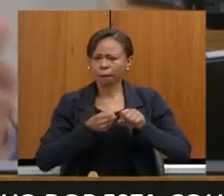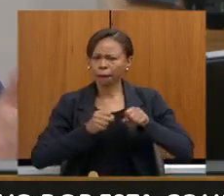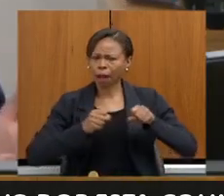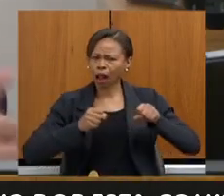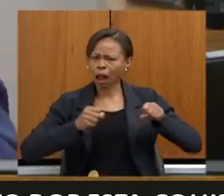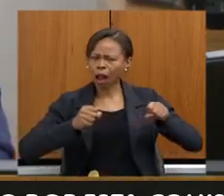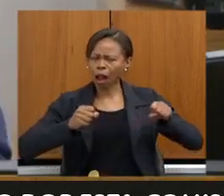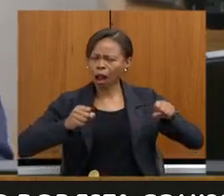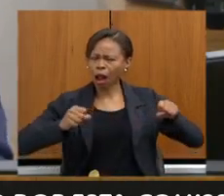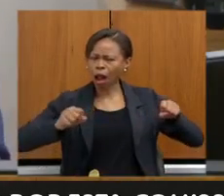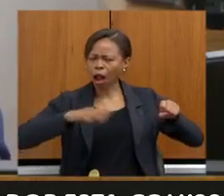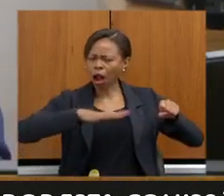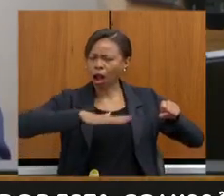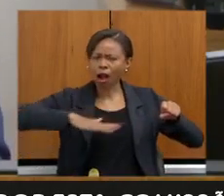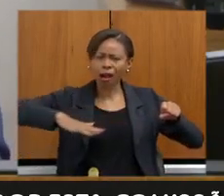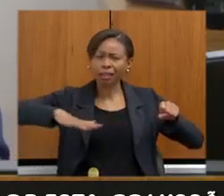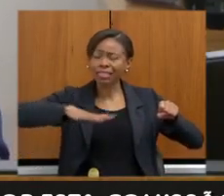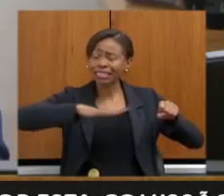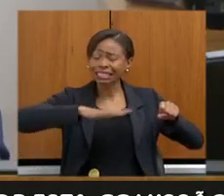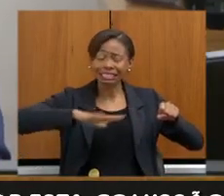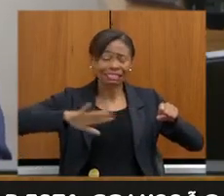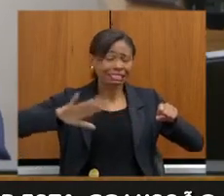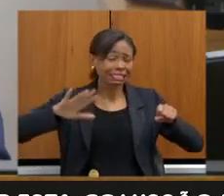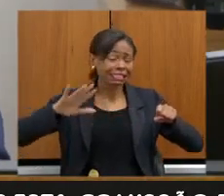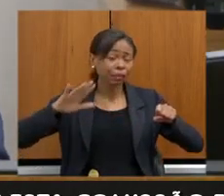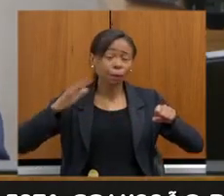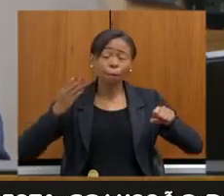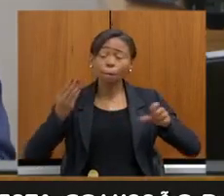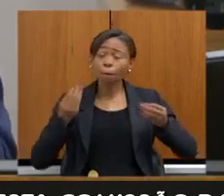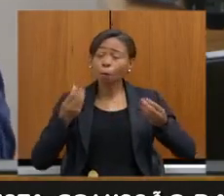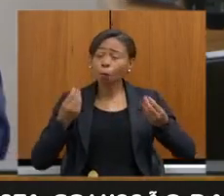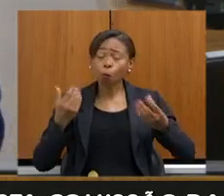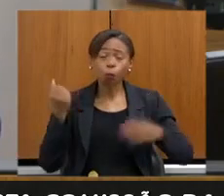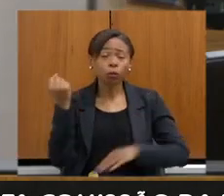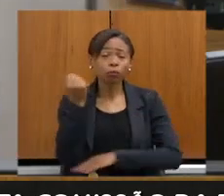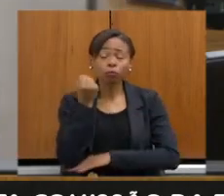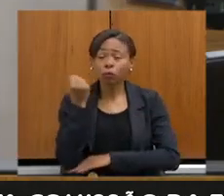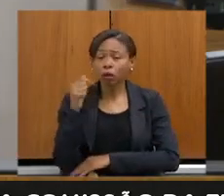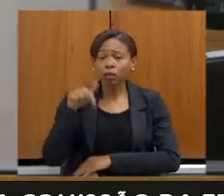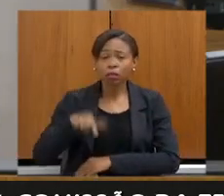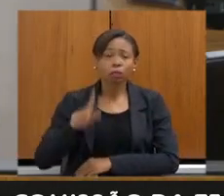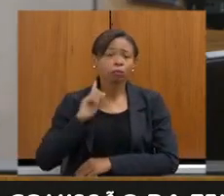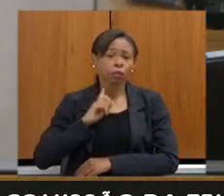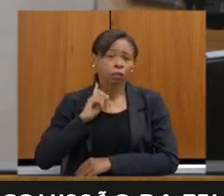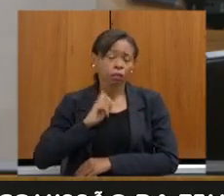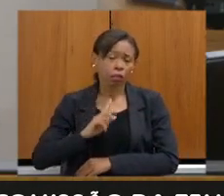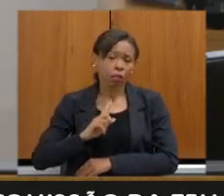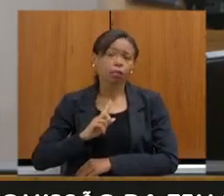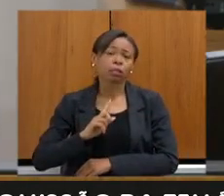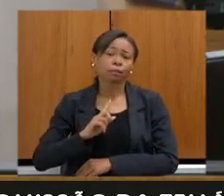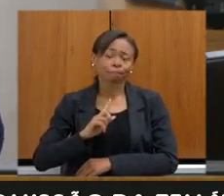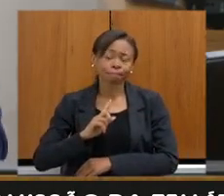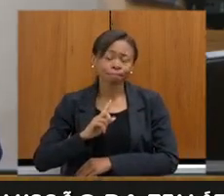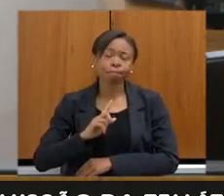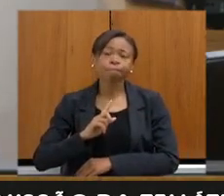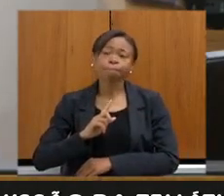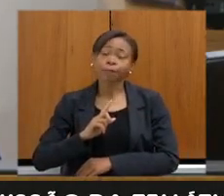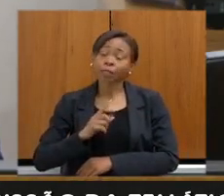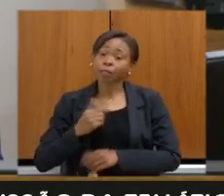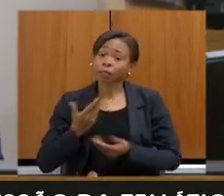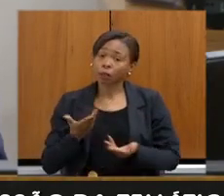significativa, Minas Gerais, maior que muitos países, são muitos municípios, e eu acredito que essas